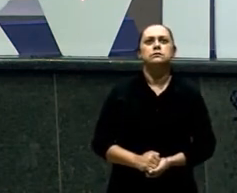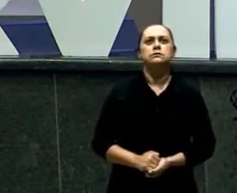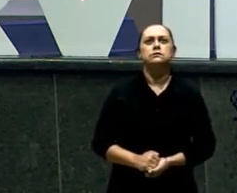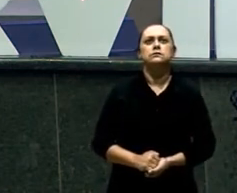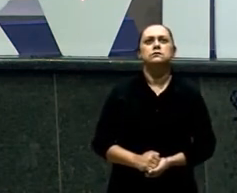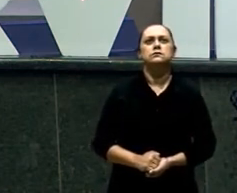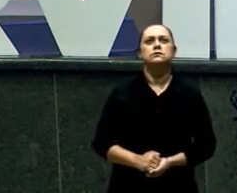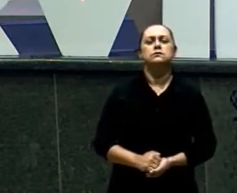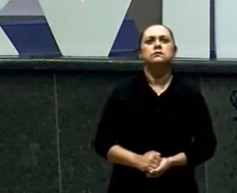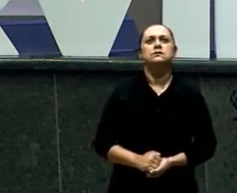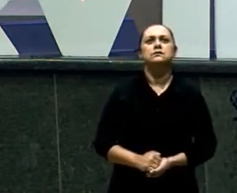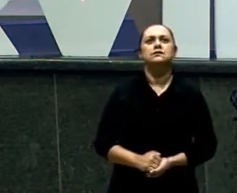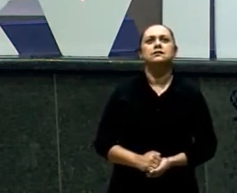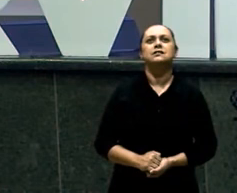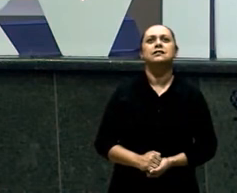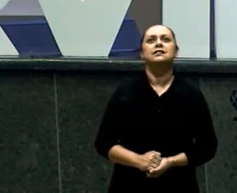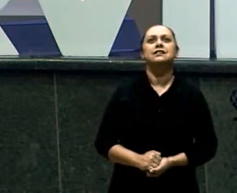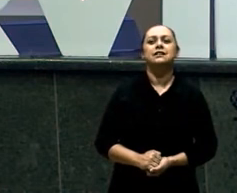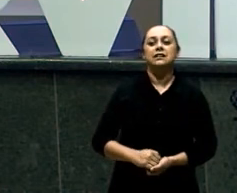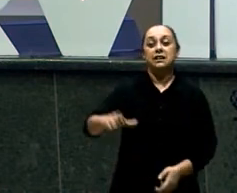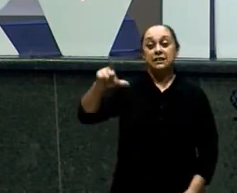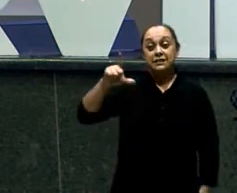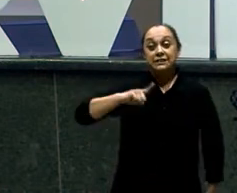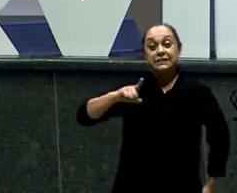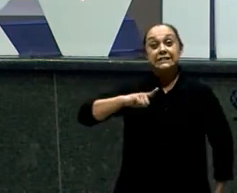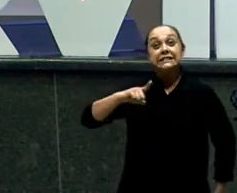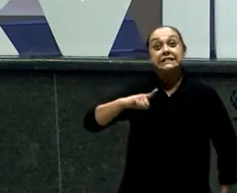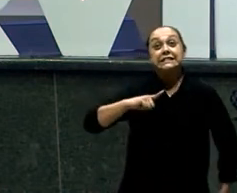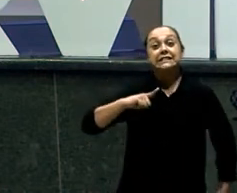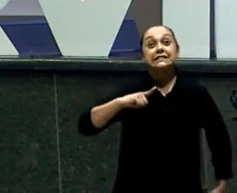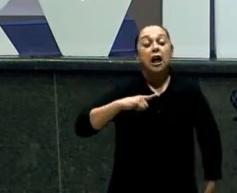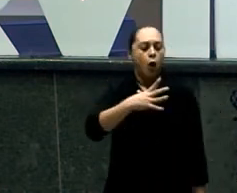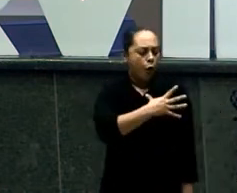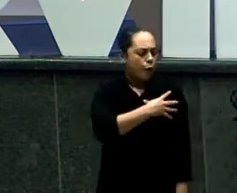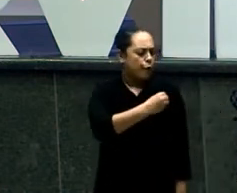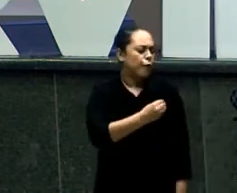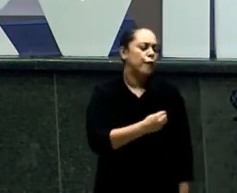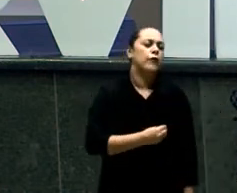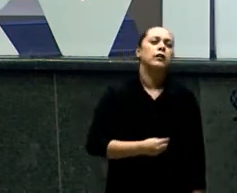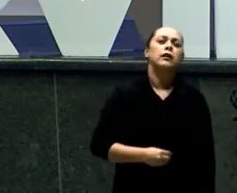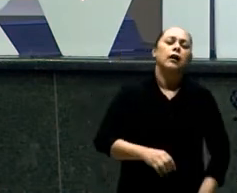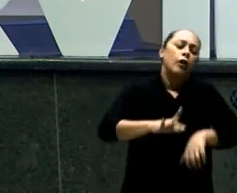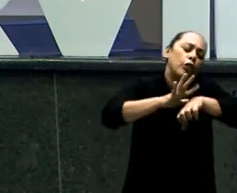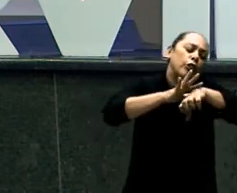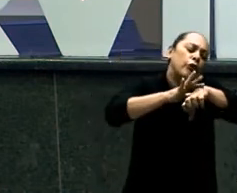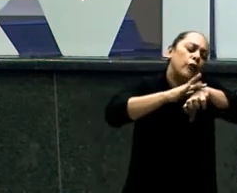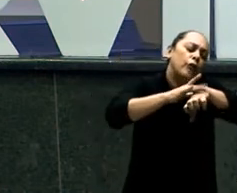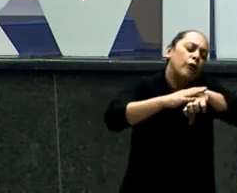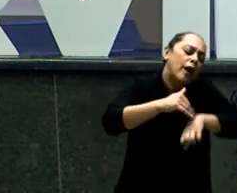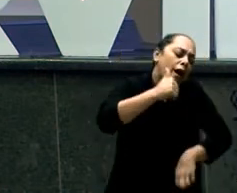Só que tem um Que quando está mais doentinho Você Né? As vezes tem um Que está doentinho E fala assim Levanta da cama menino Você está bem ainda